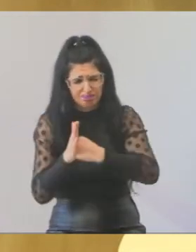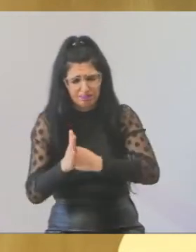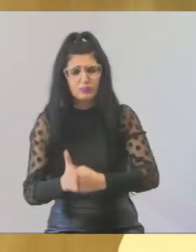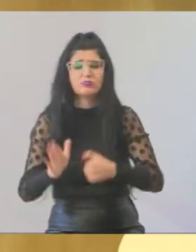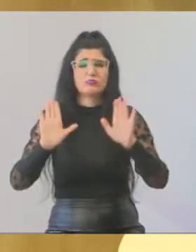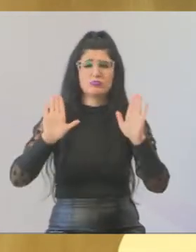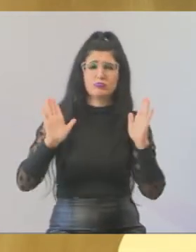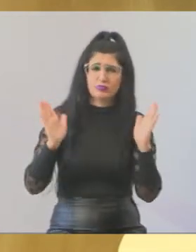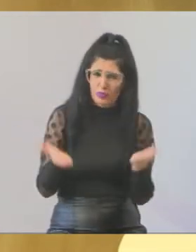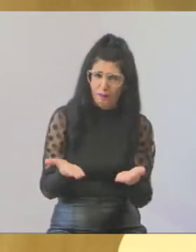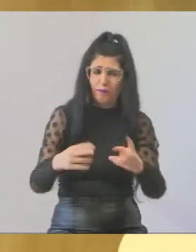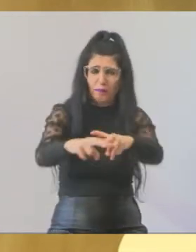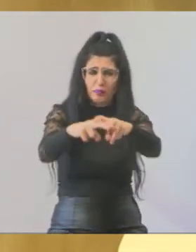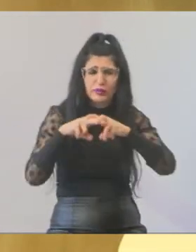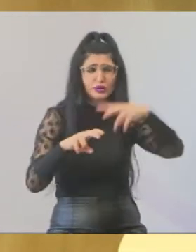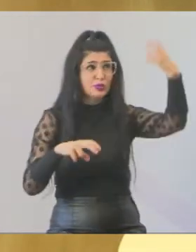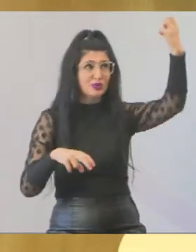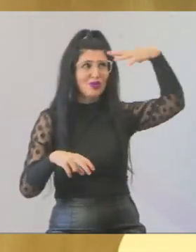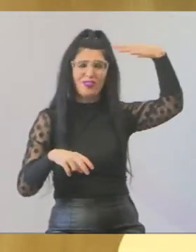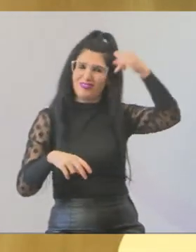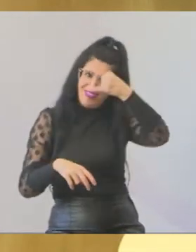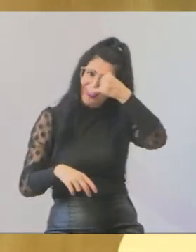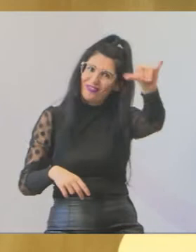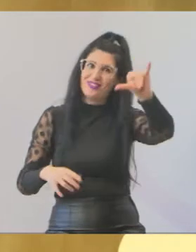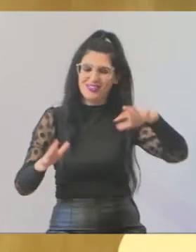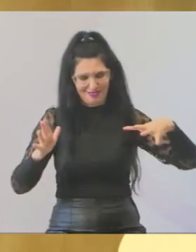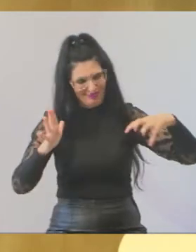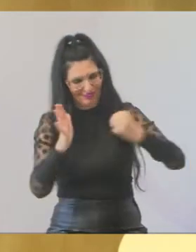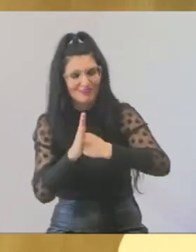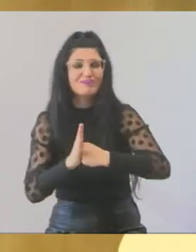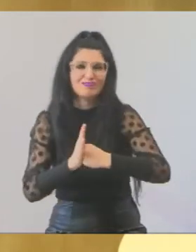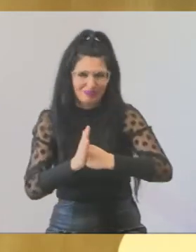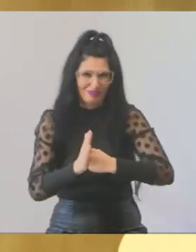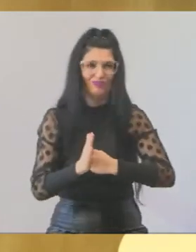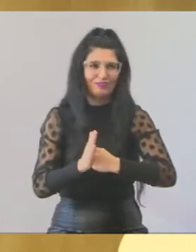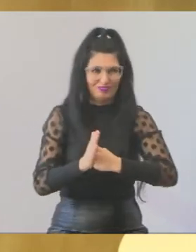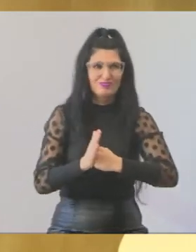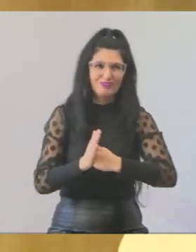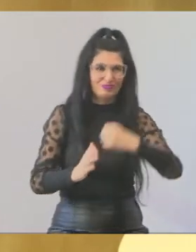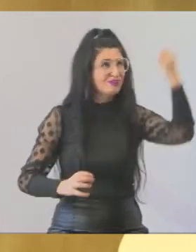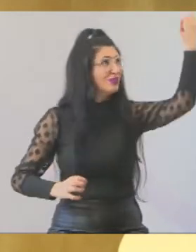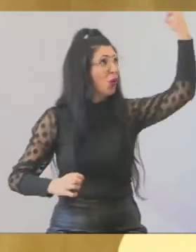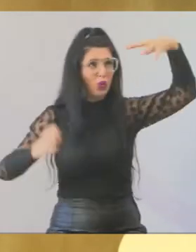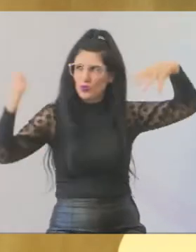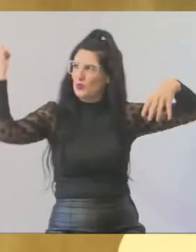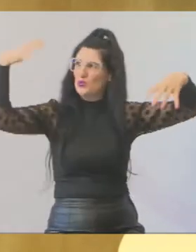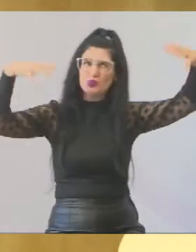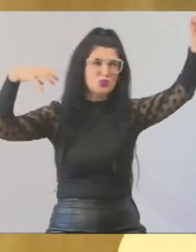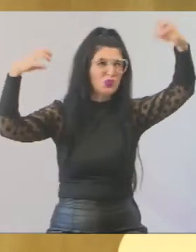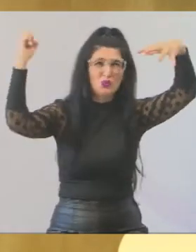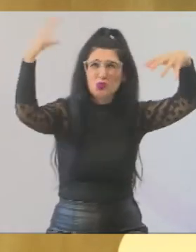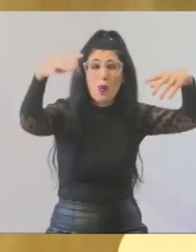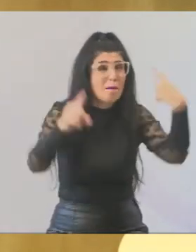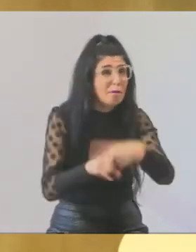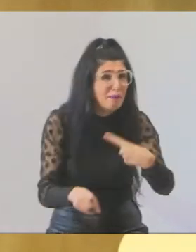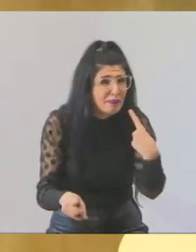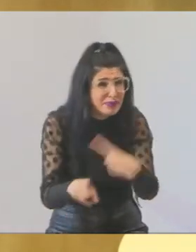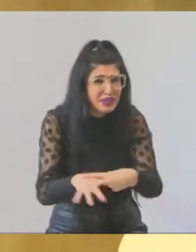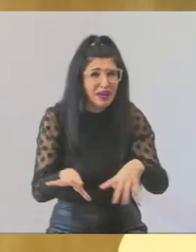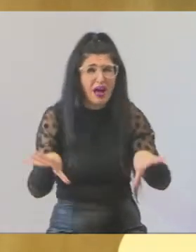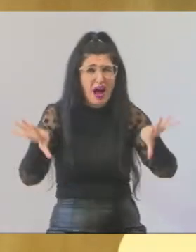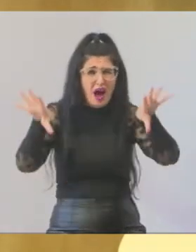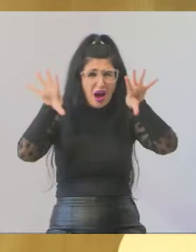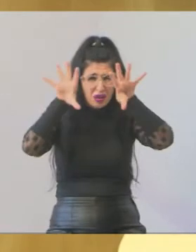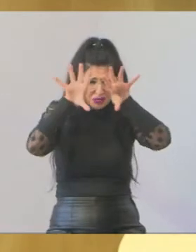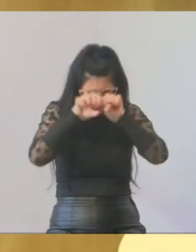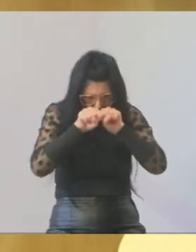cobrando que seja colocada essa iluminação para vocês aí, naquela escuridão, porque ali é um breu, tanto para quem vem do 22